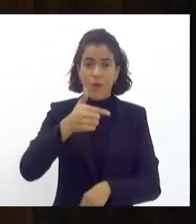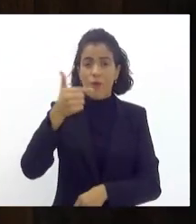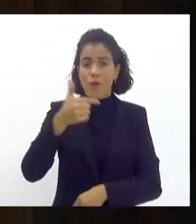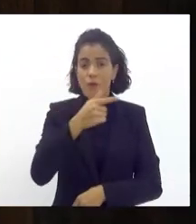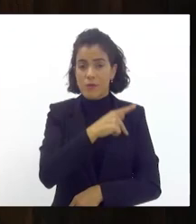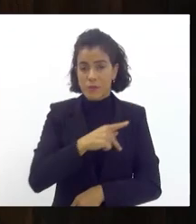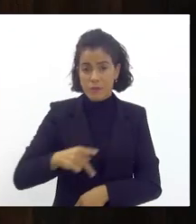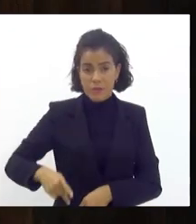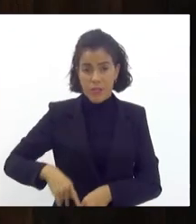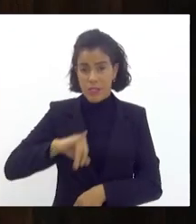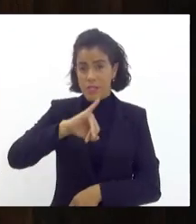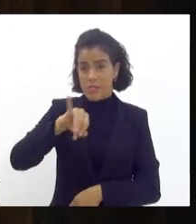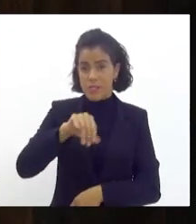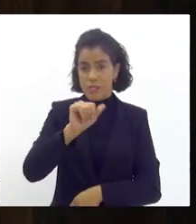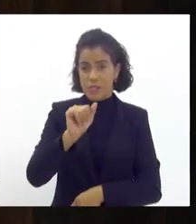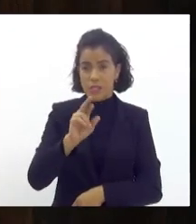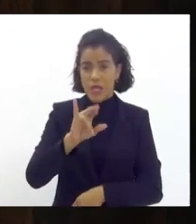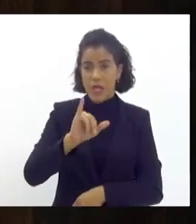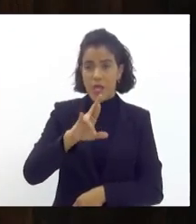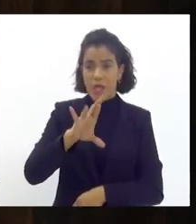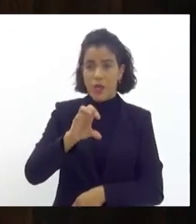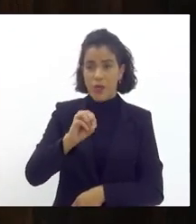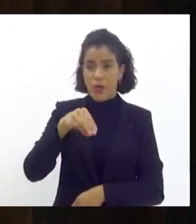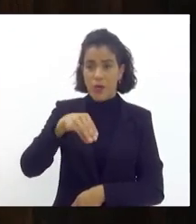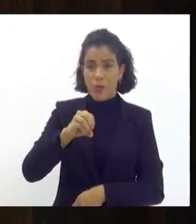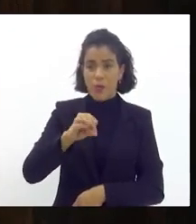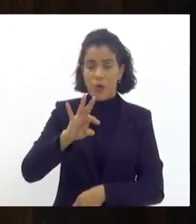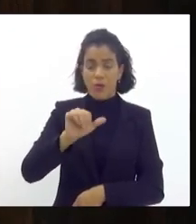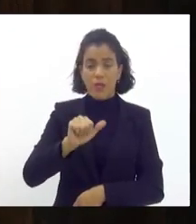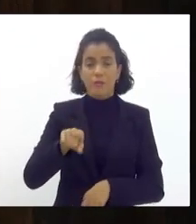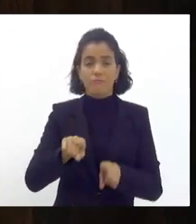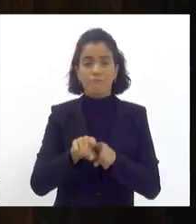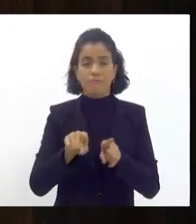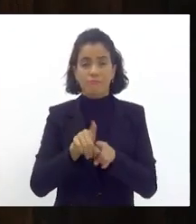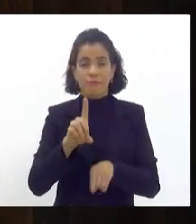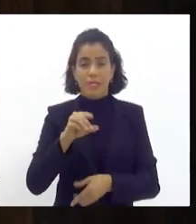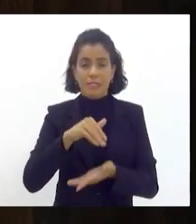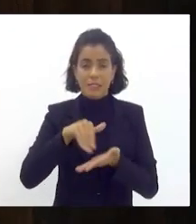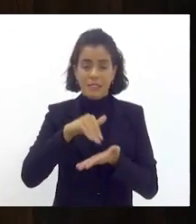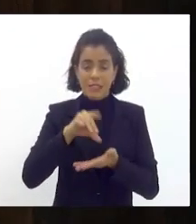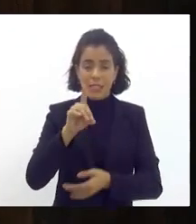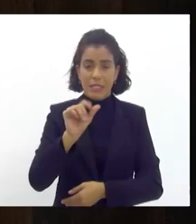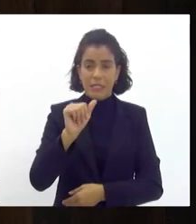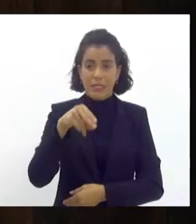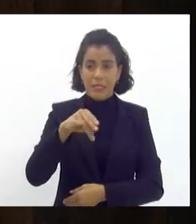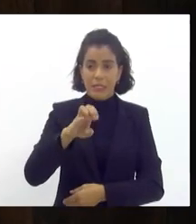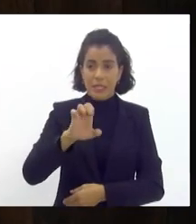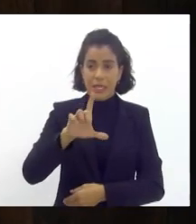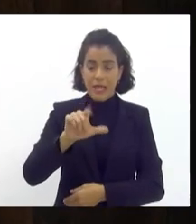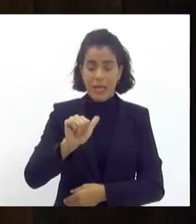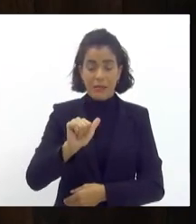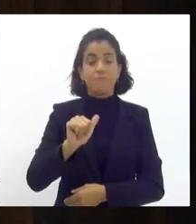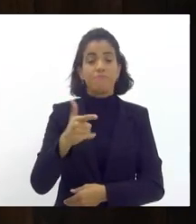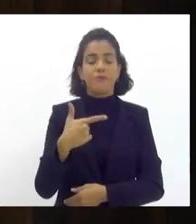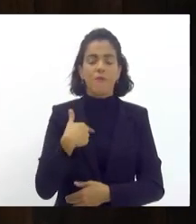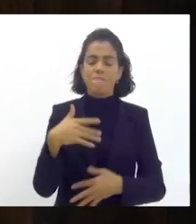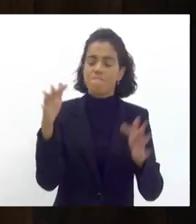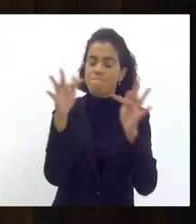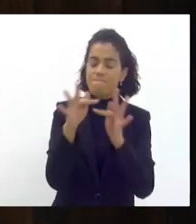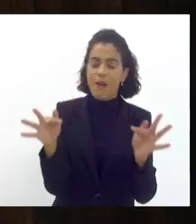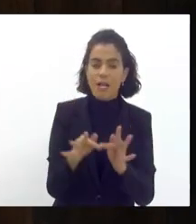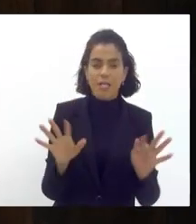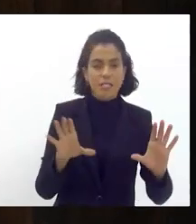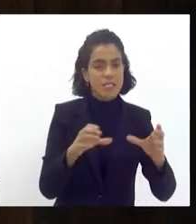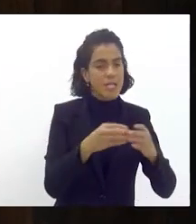Helio Mota a secretária Daniela e dizer que eu estou muito feliz de hoje as escolas da série ouro